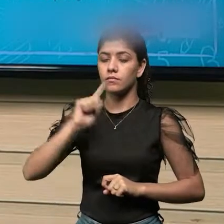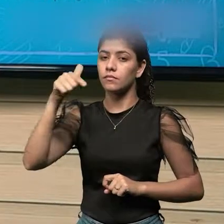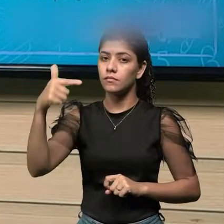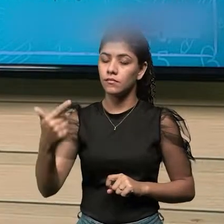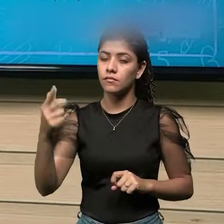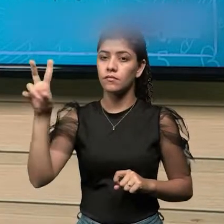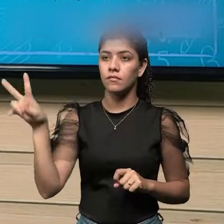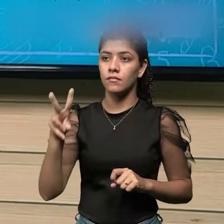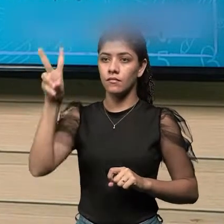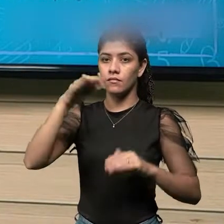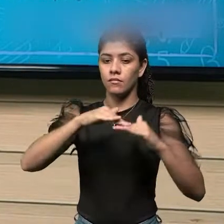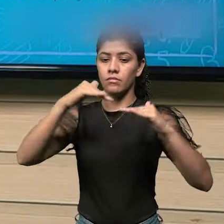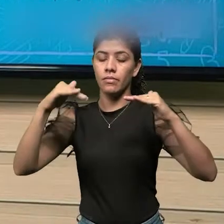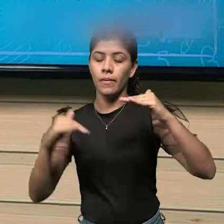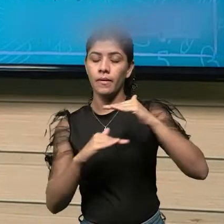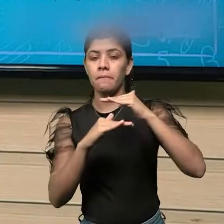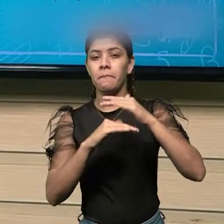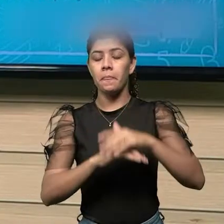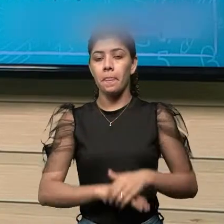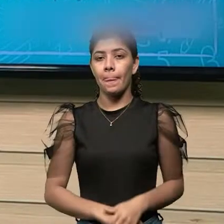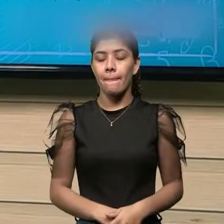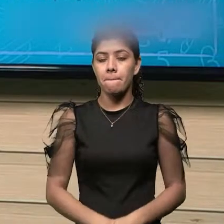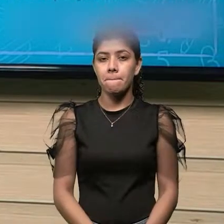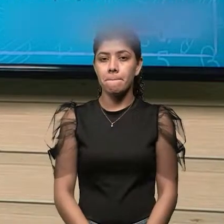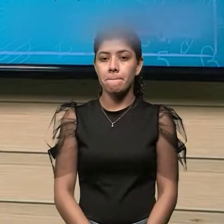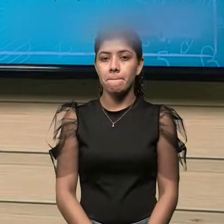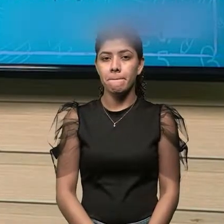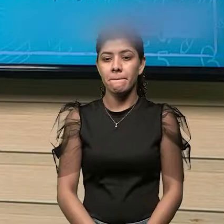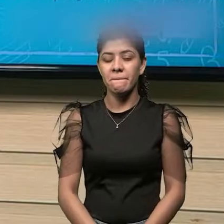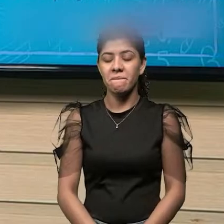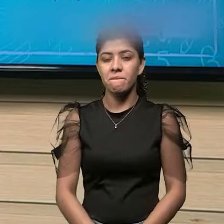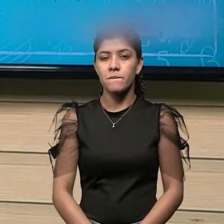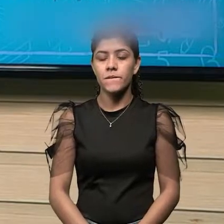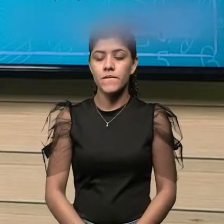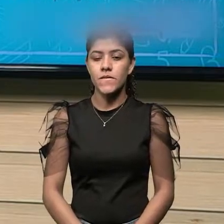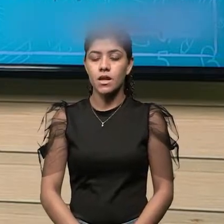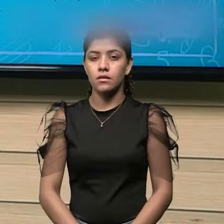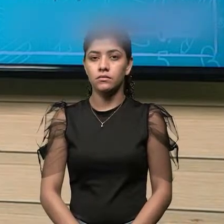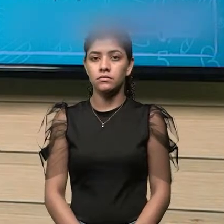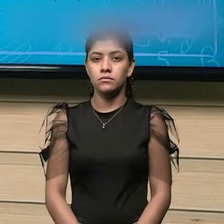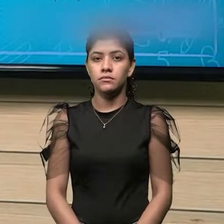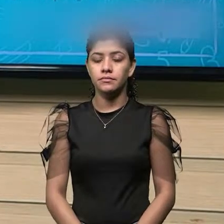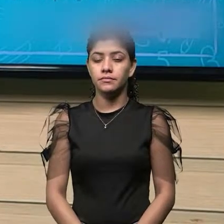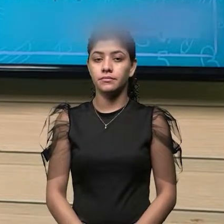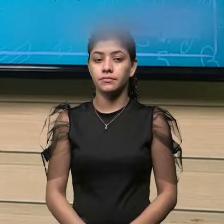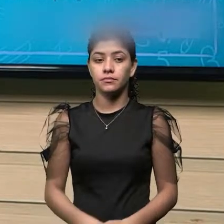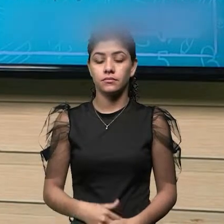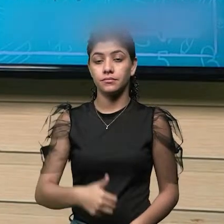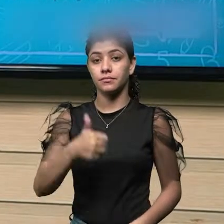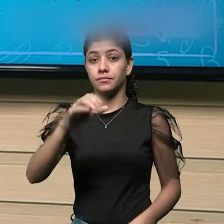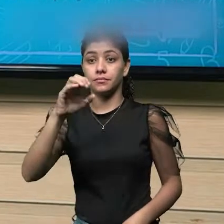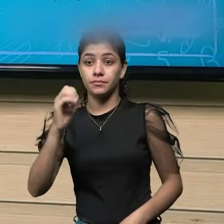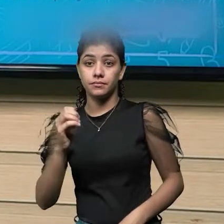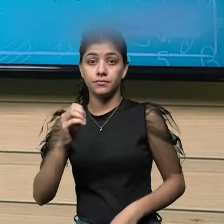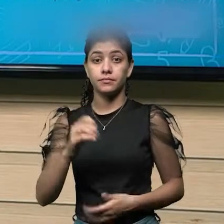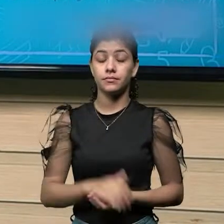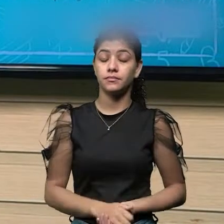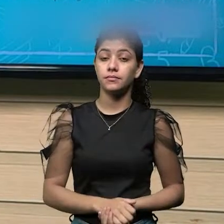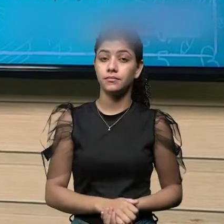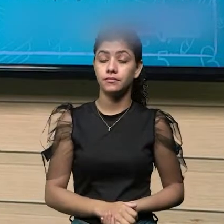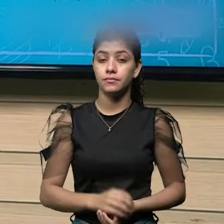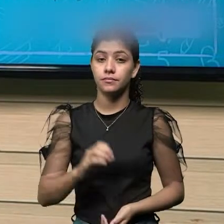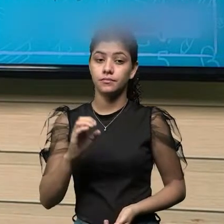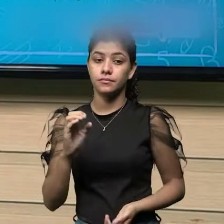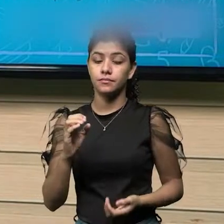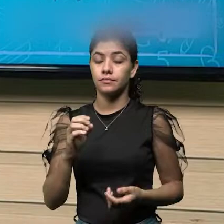unidade menor ainda. Aí nós temos o décimo daquele valor, o centésimo daquele valor,